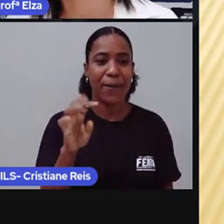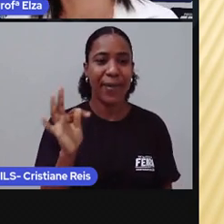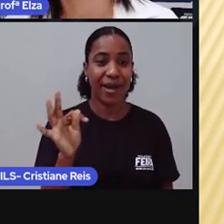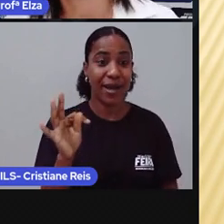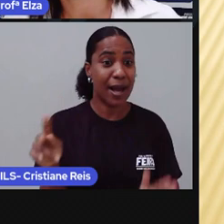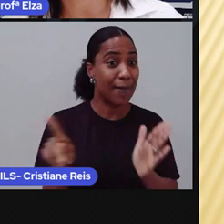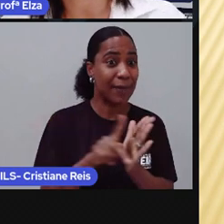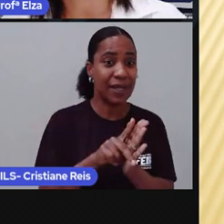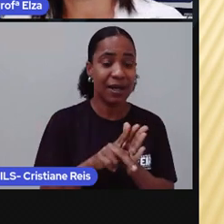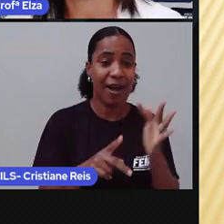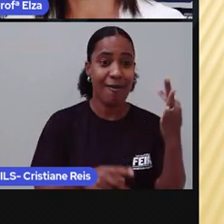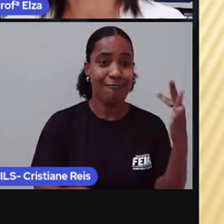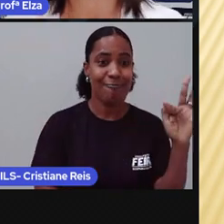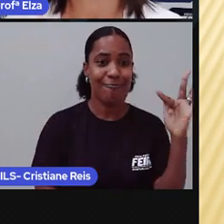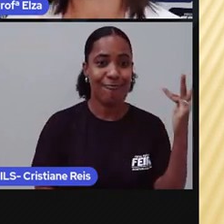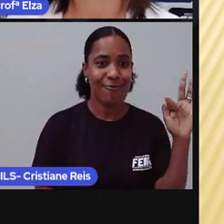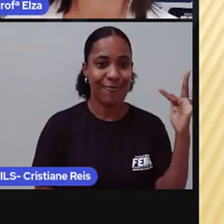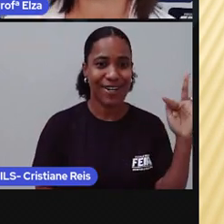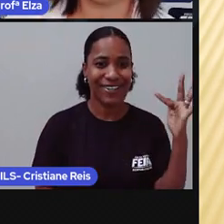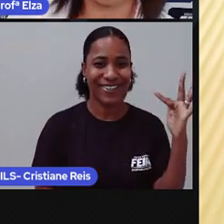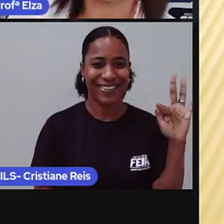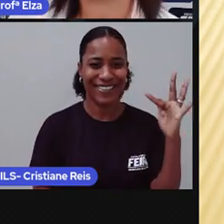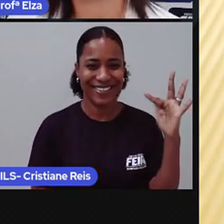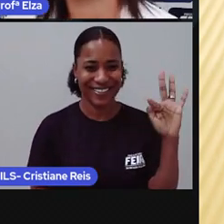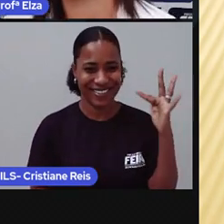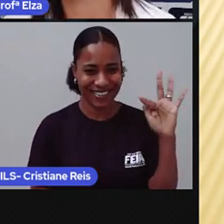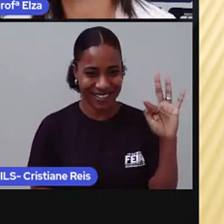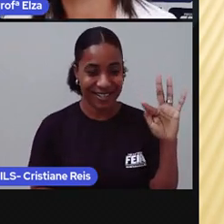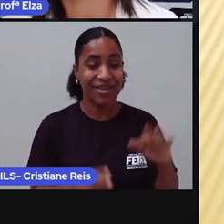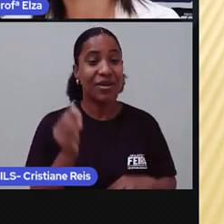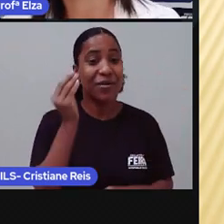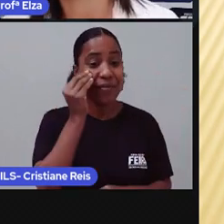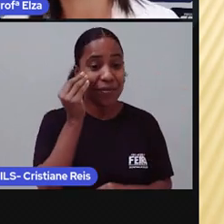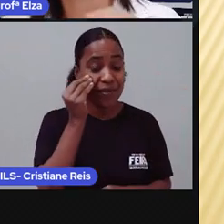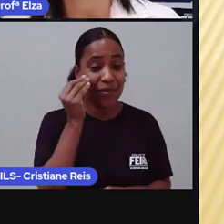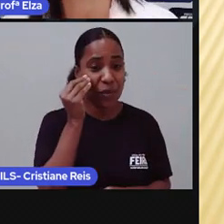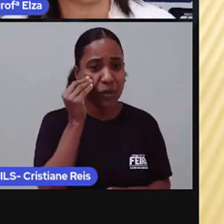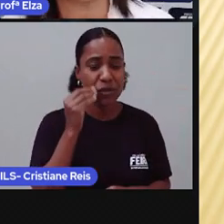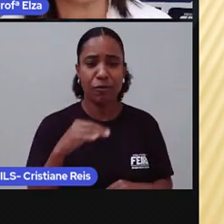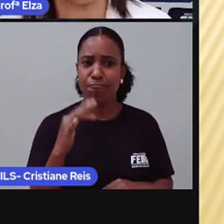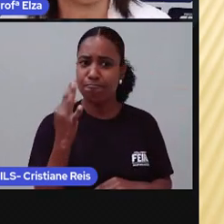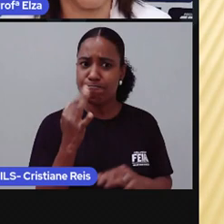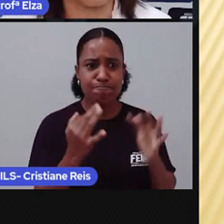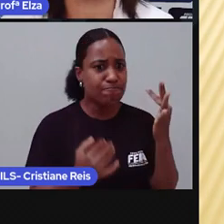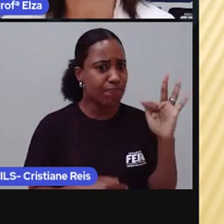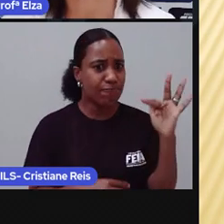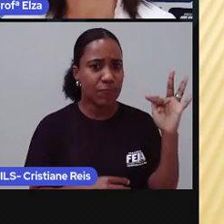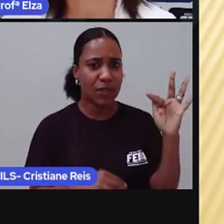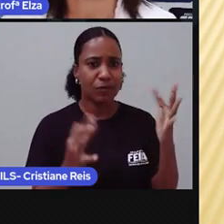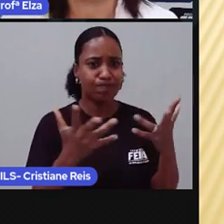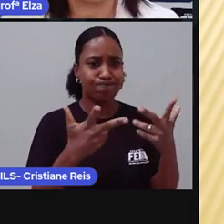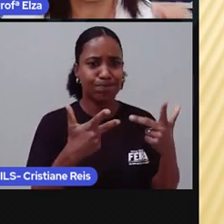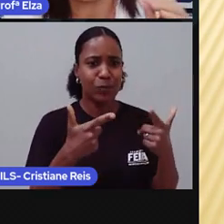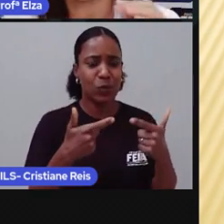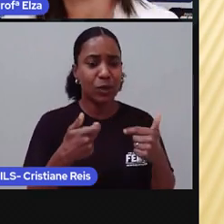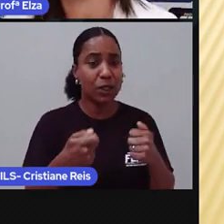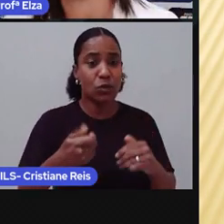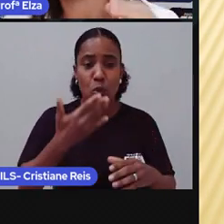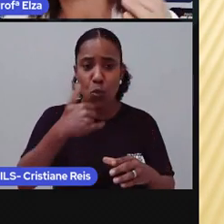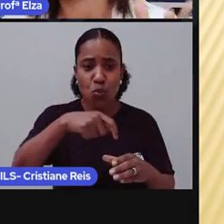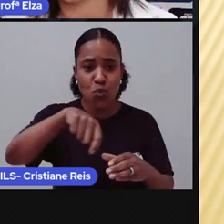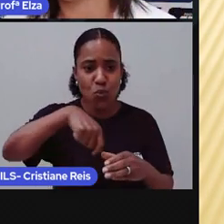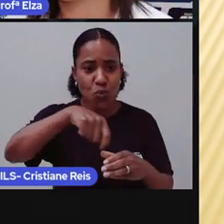E, na verdade, se refere a um ideal culinário no âmbito das artes culinárias. E se